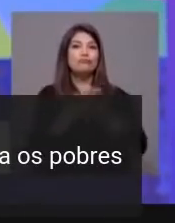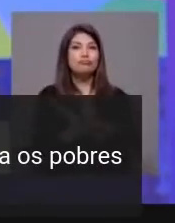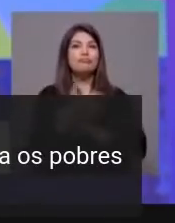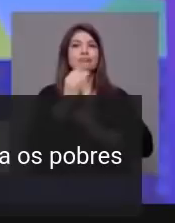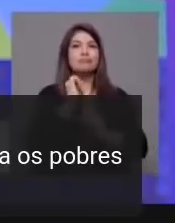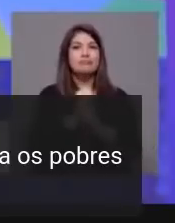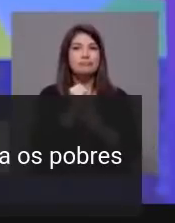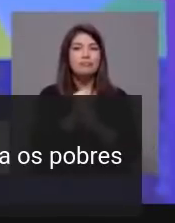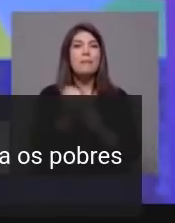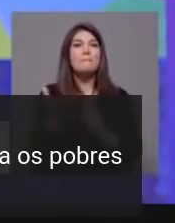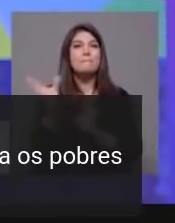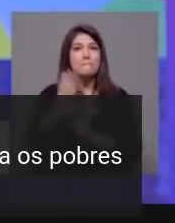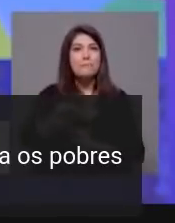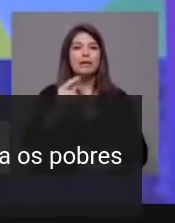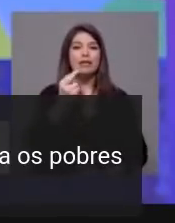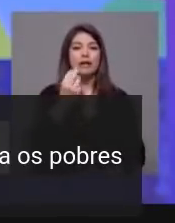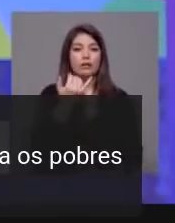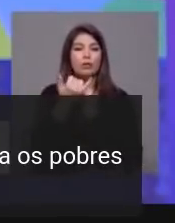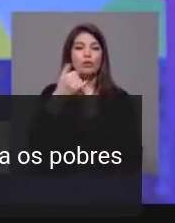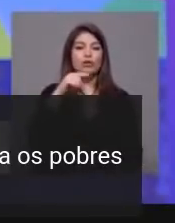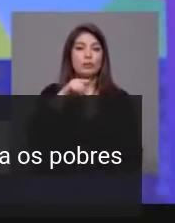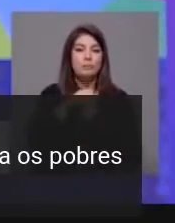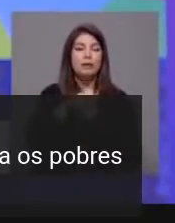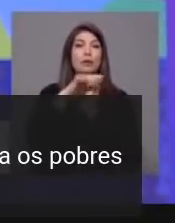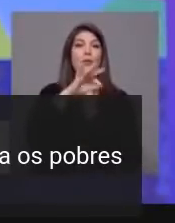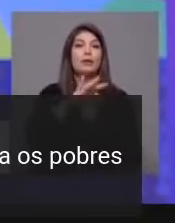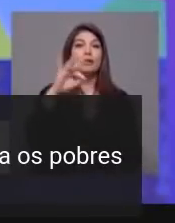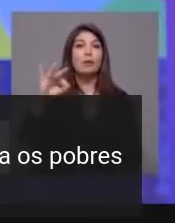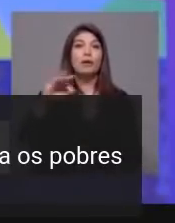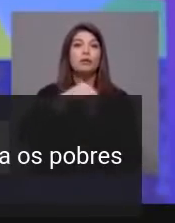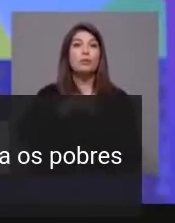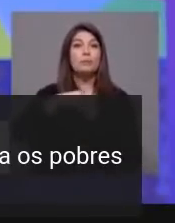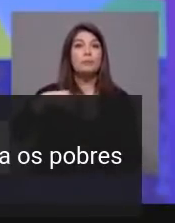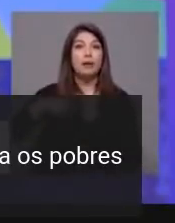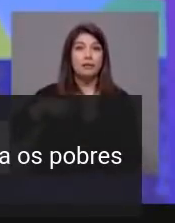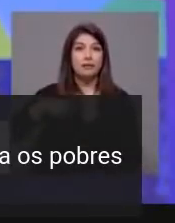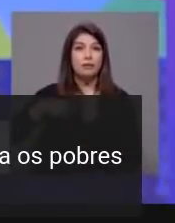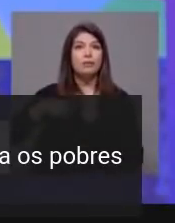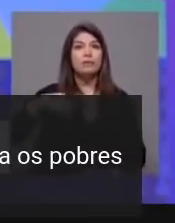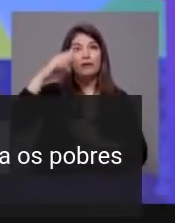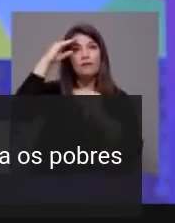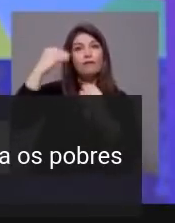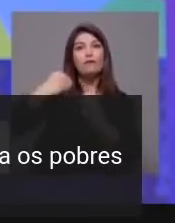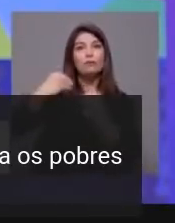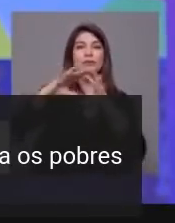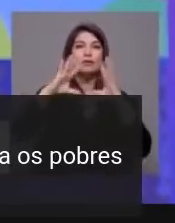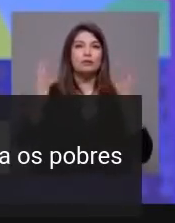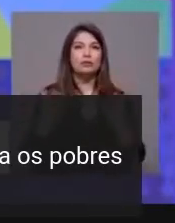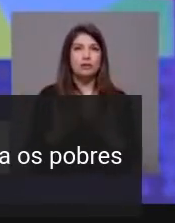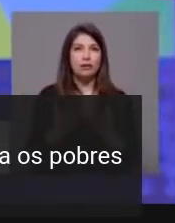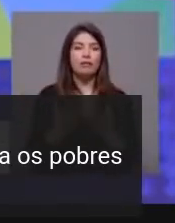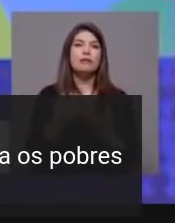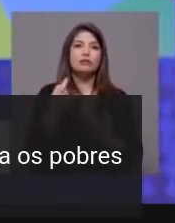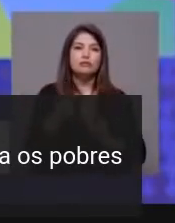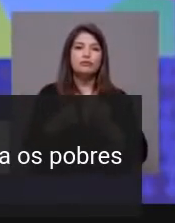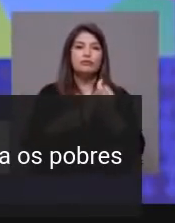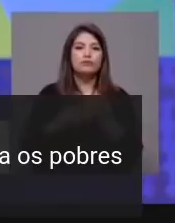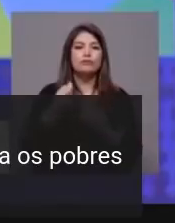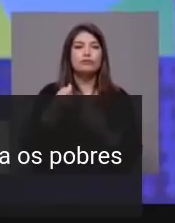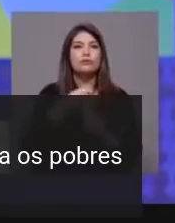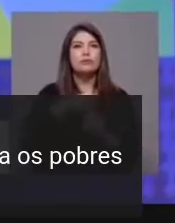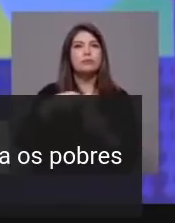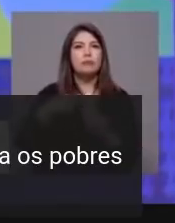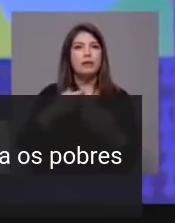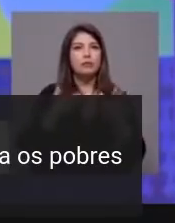funções mais 2.044 médicos de forma com formação geral. Portanto, temos vindo a reforçar os recursos